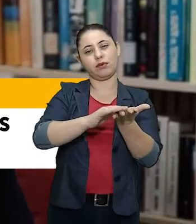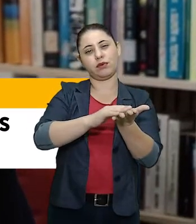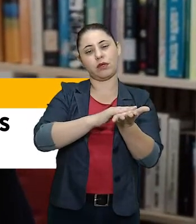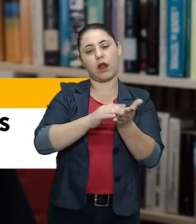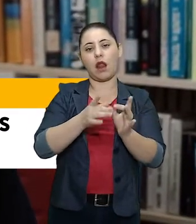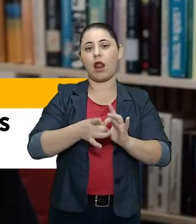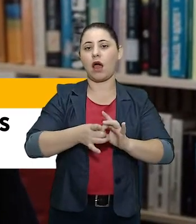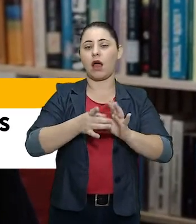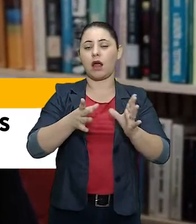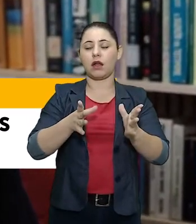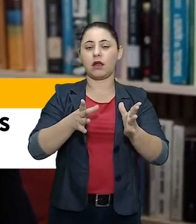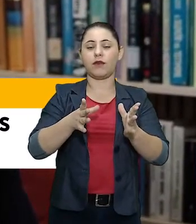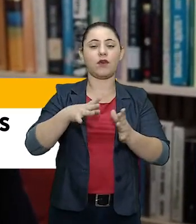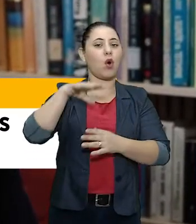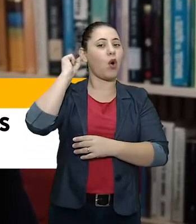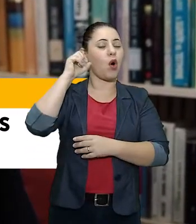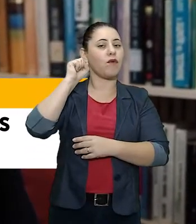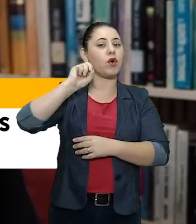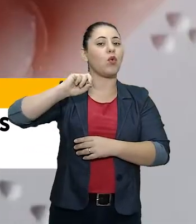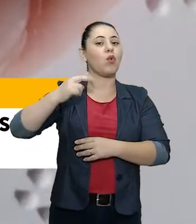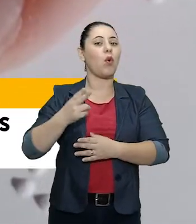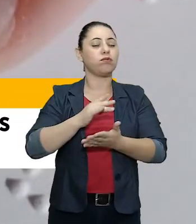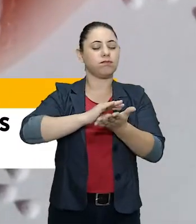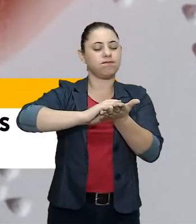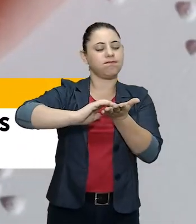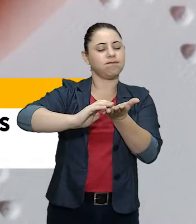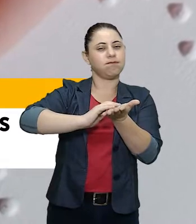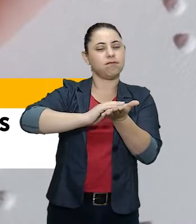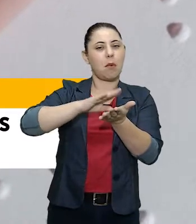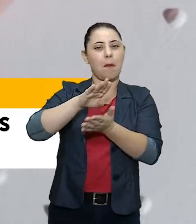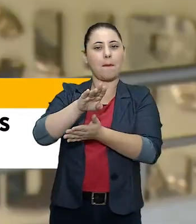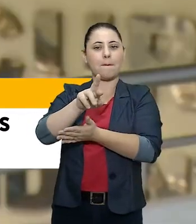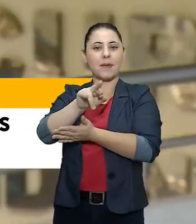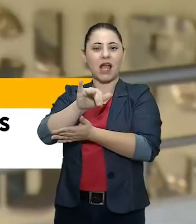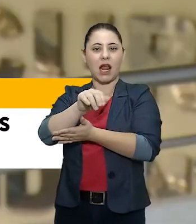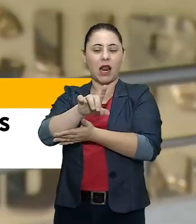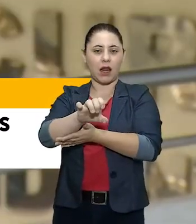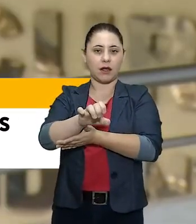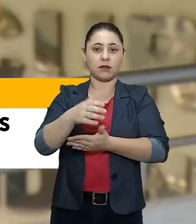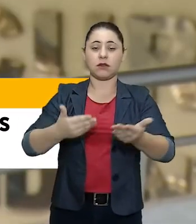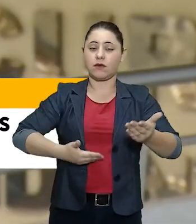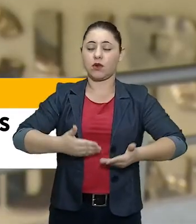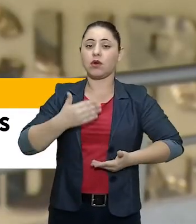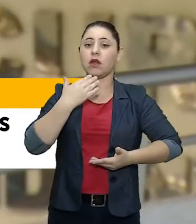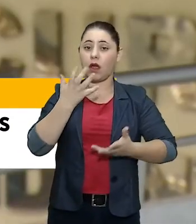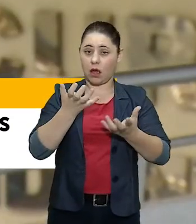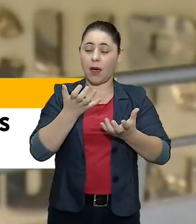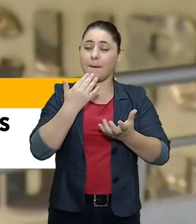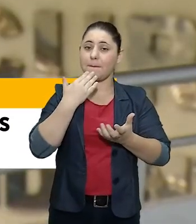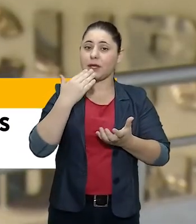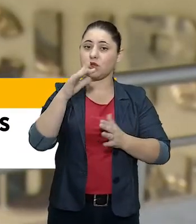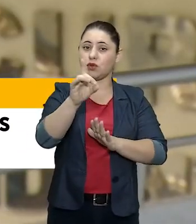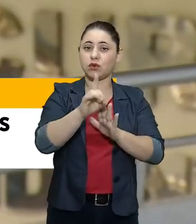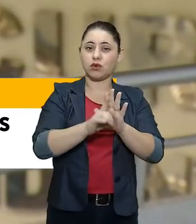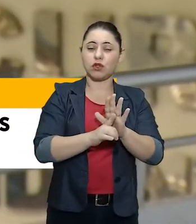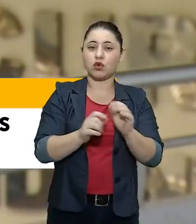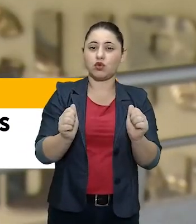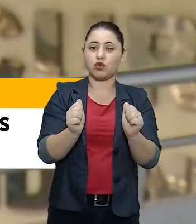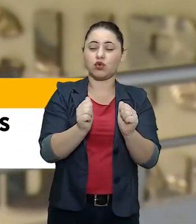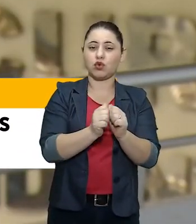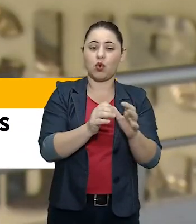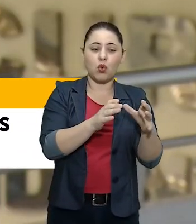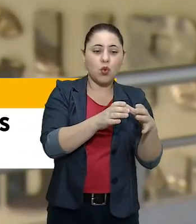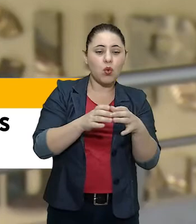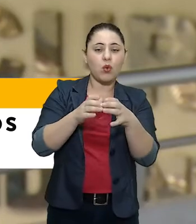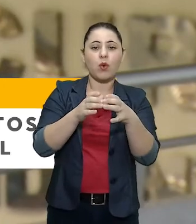documentos devem ser disponíveis em áudio ou impressão em braile. Os servidores interessados deverão requerer o